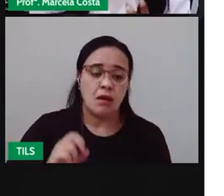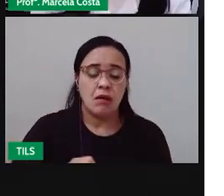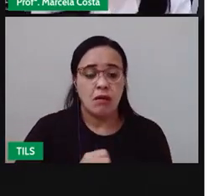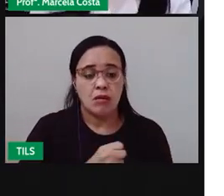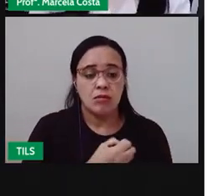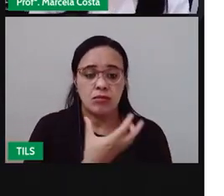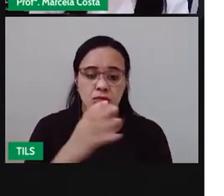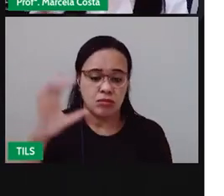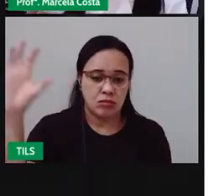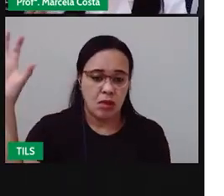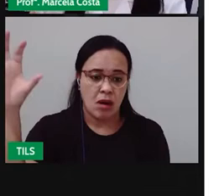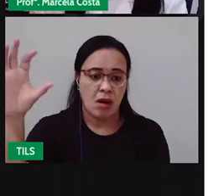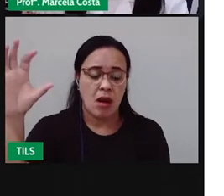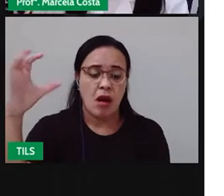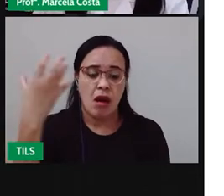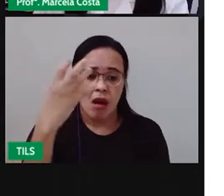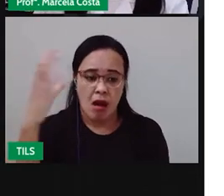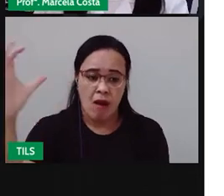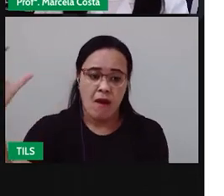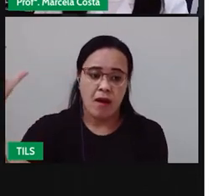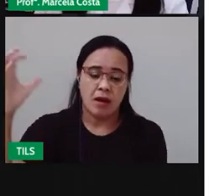árvores, as plantas